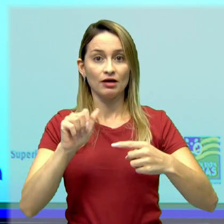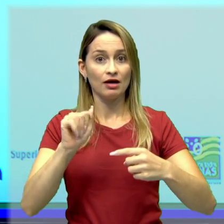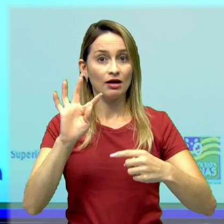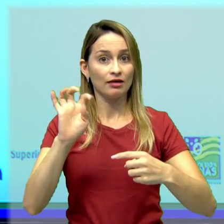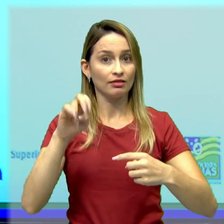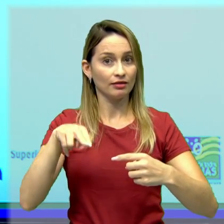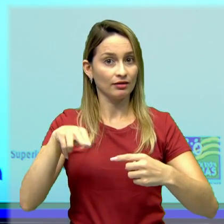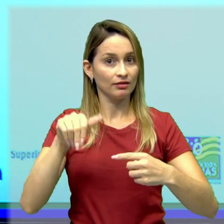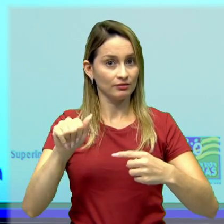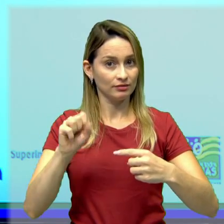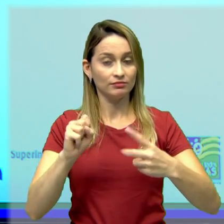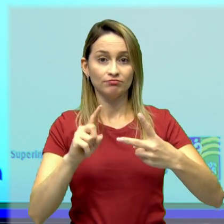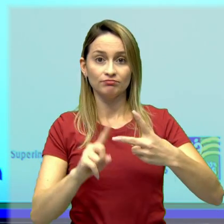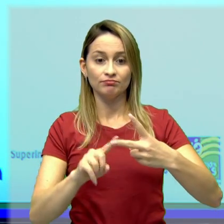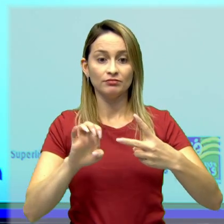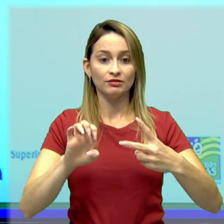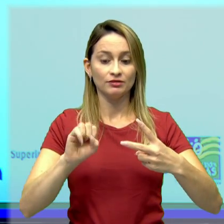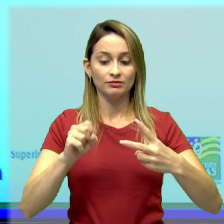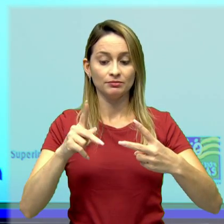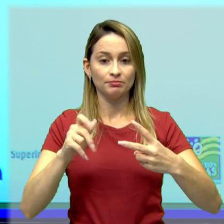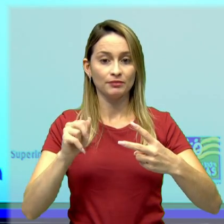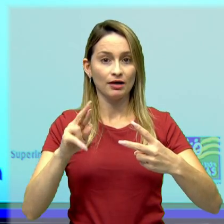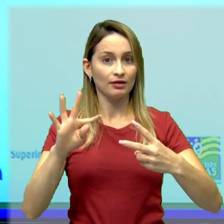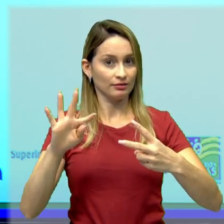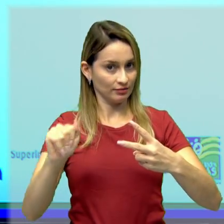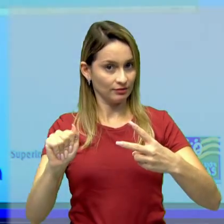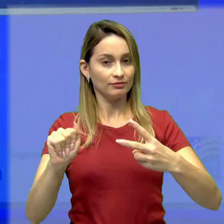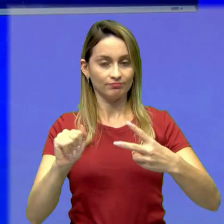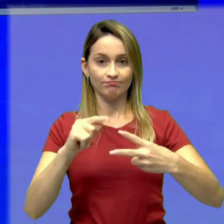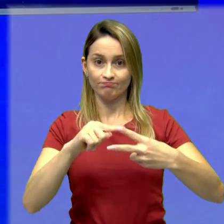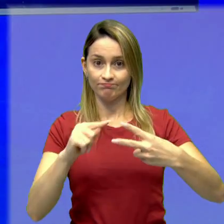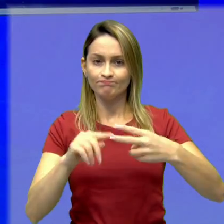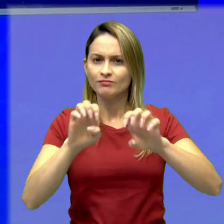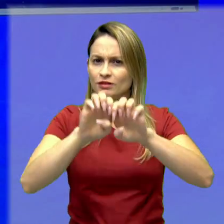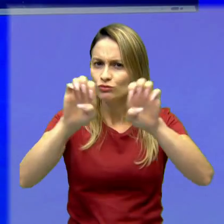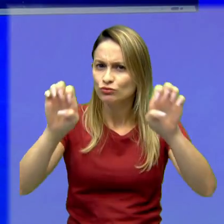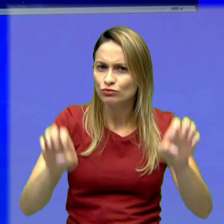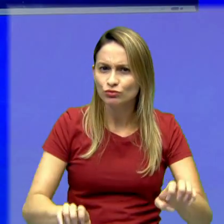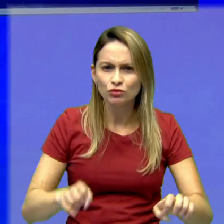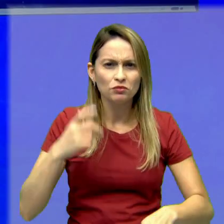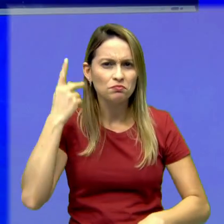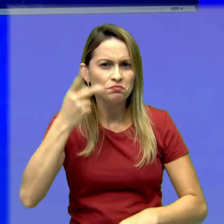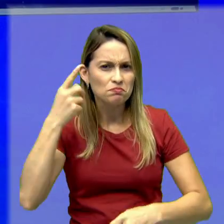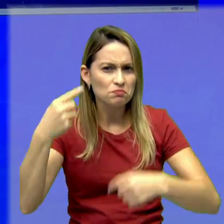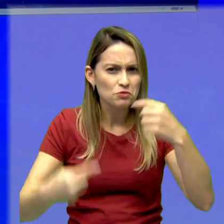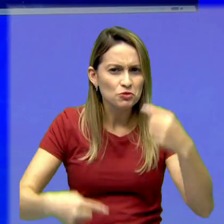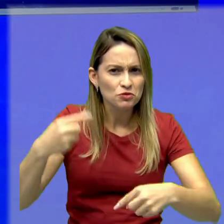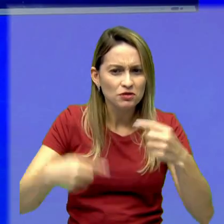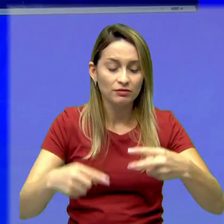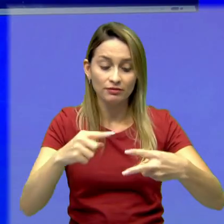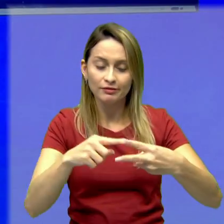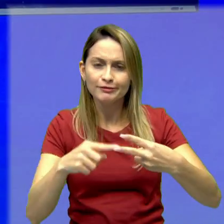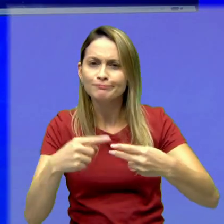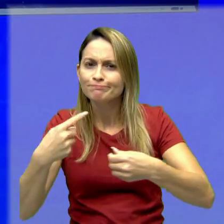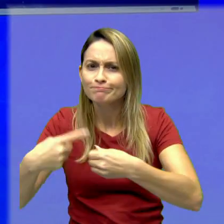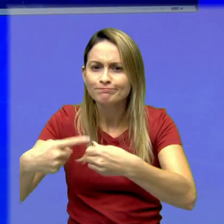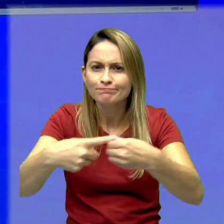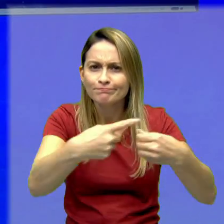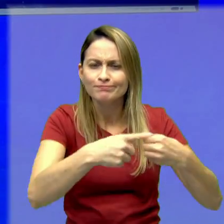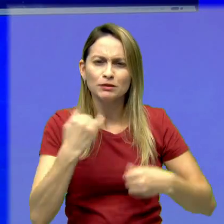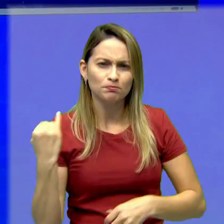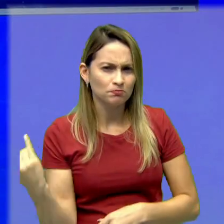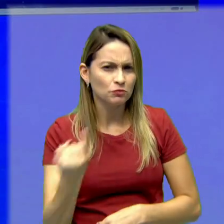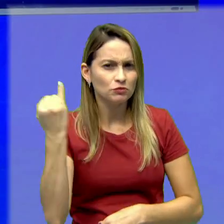estrutura social, política dessas cidades-estados. Isso aqui é importantíssimo para você que vai prestar o Enem 2020.